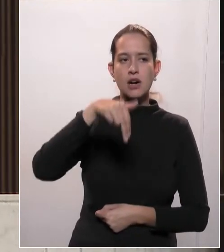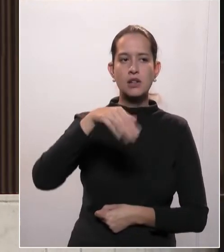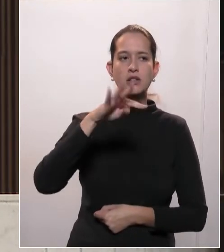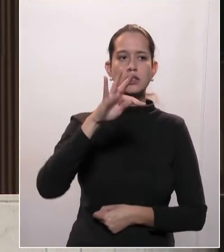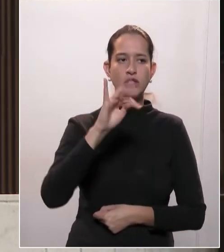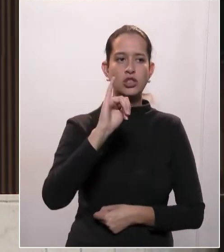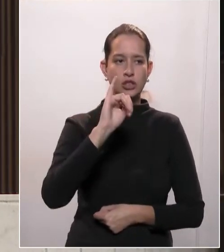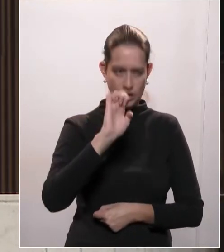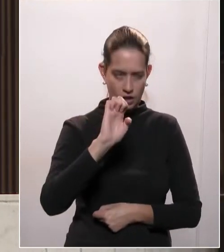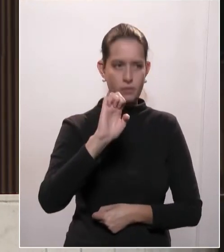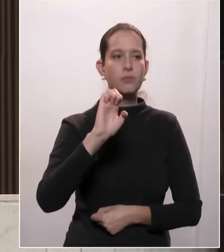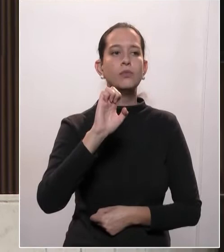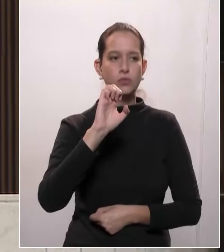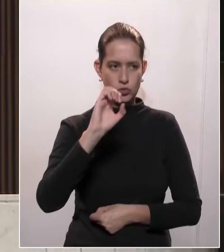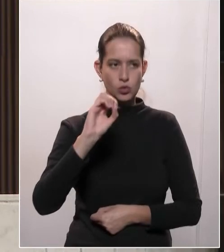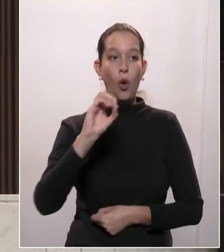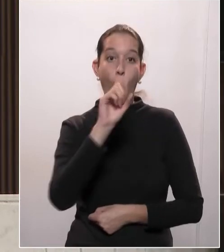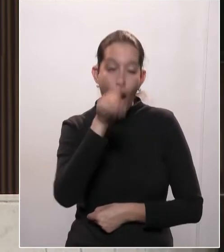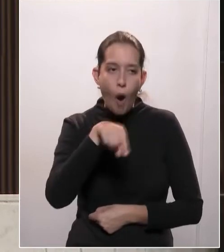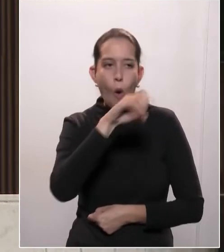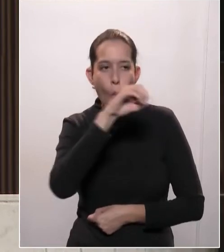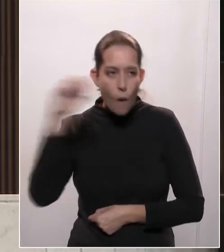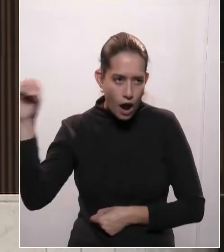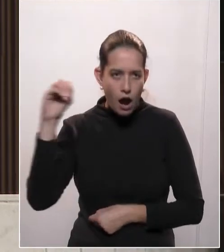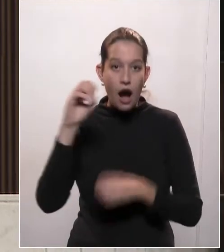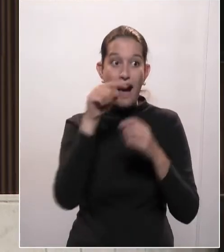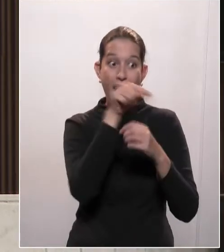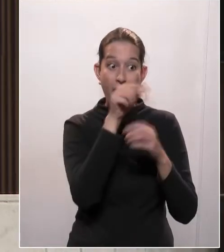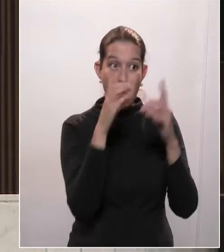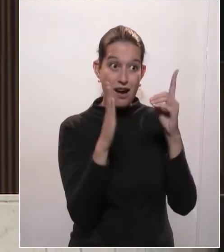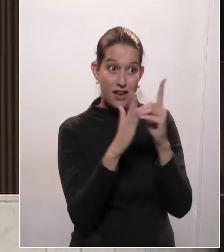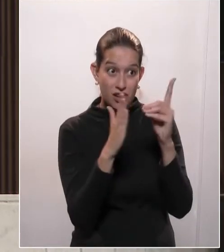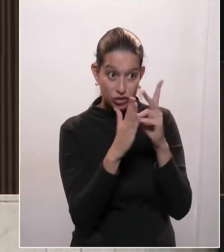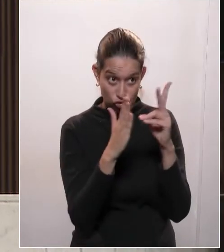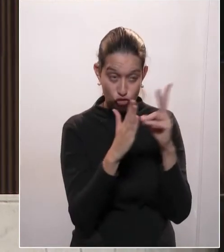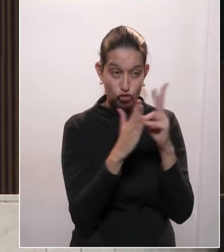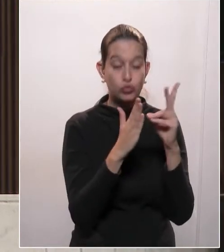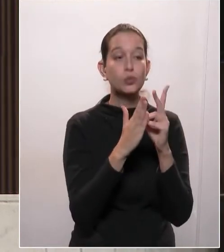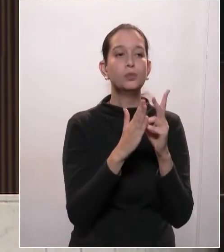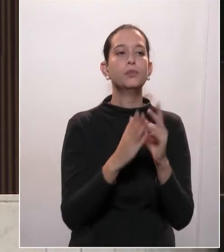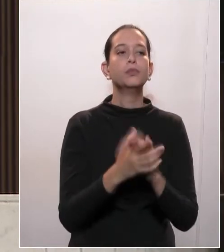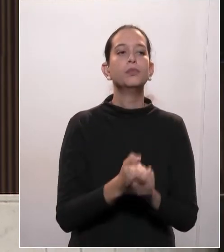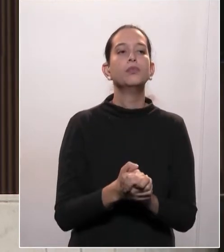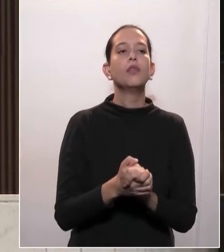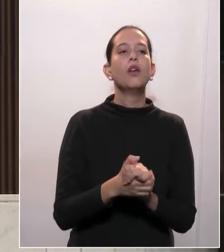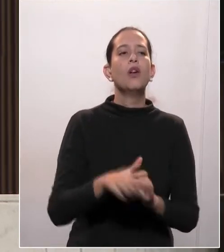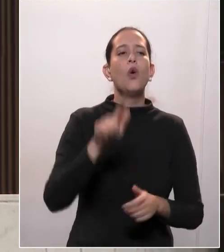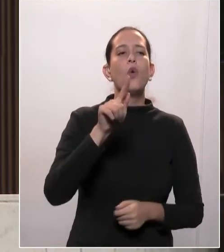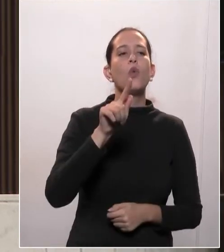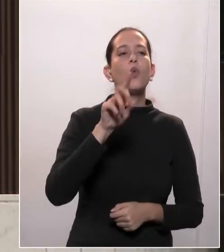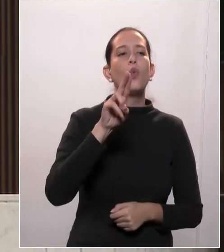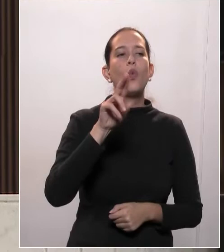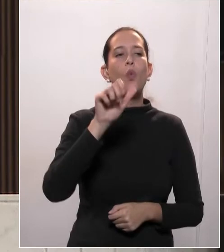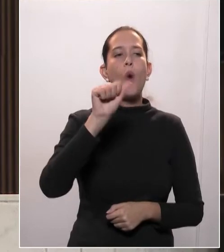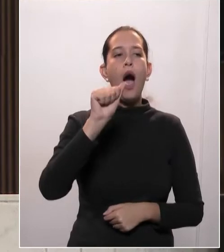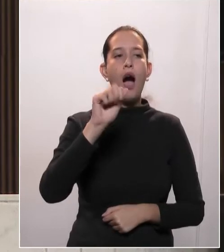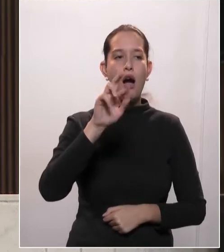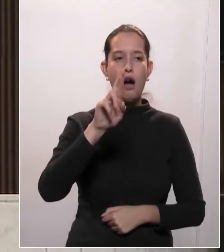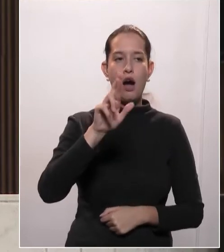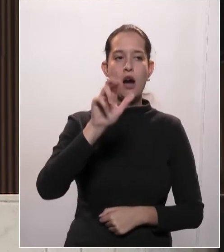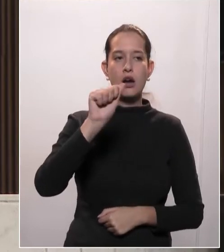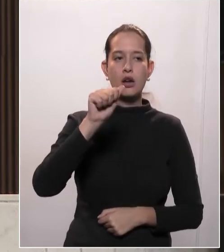ele é Avá-Guarani, da aldeia Avá-Guarani, aldeia Itamarã.